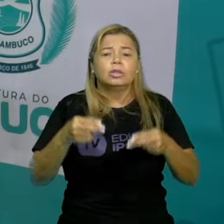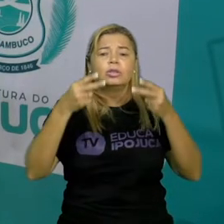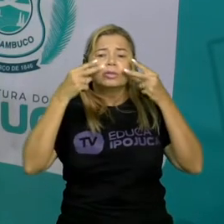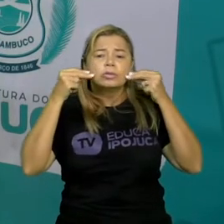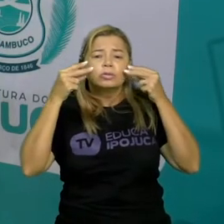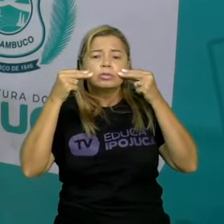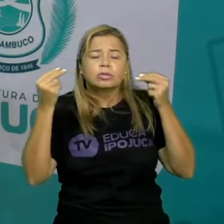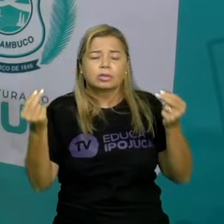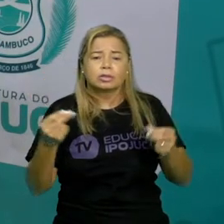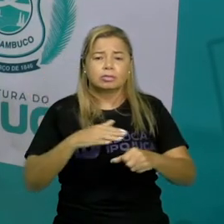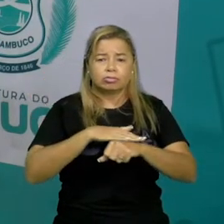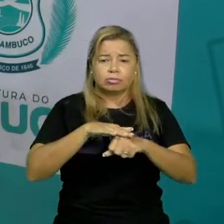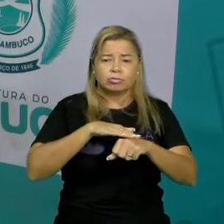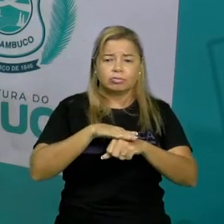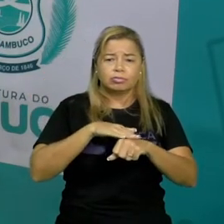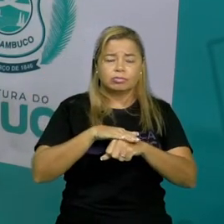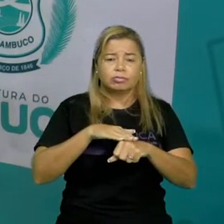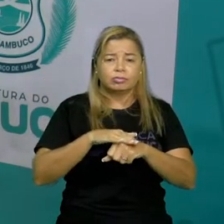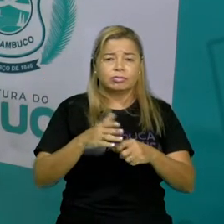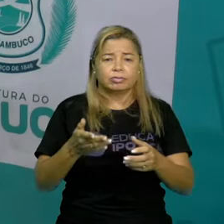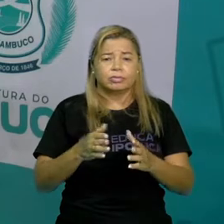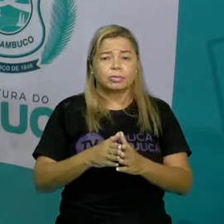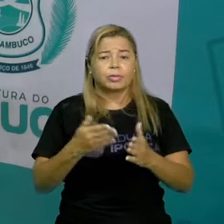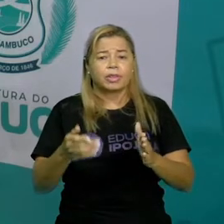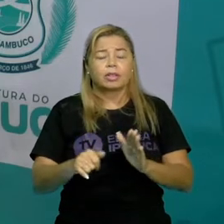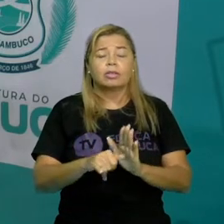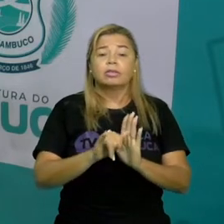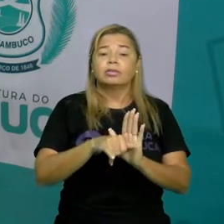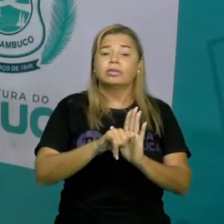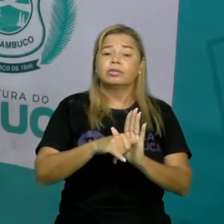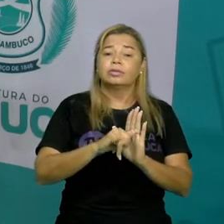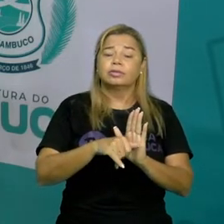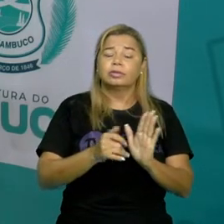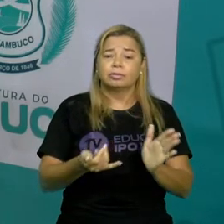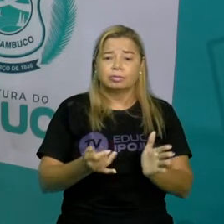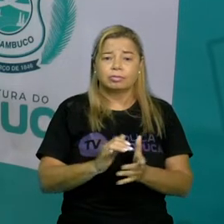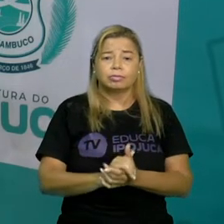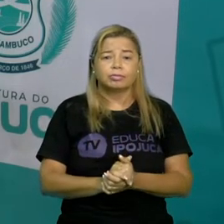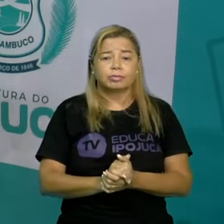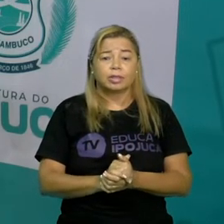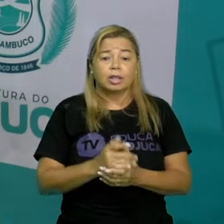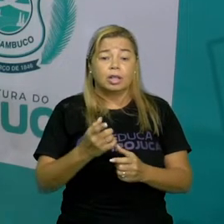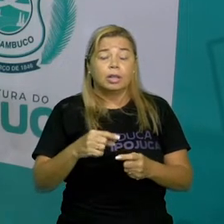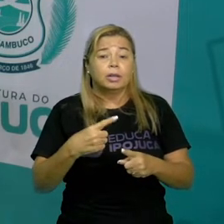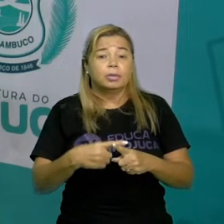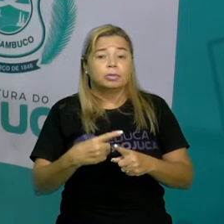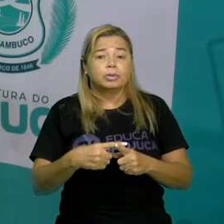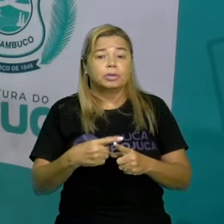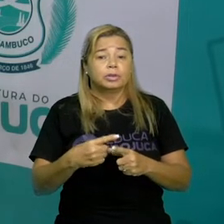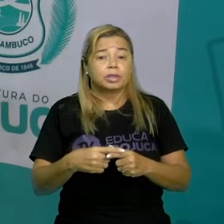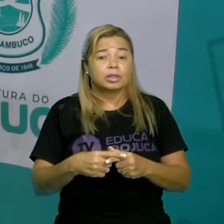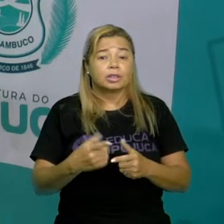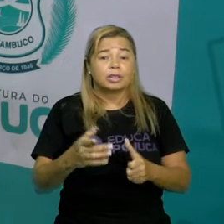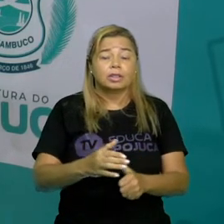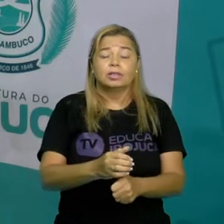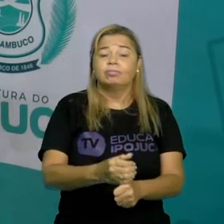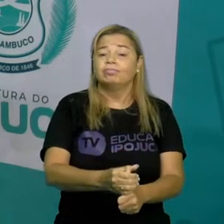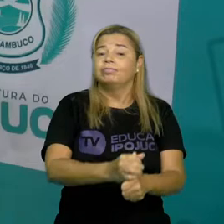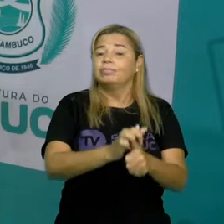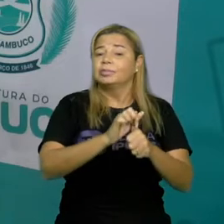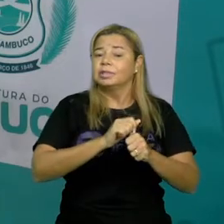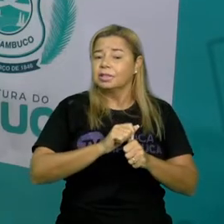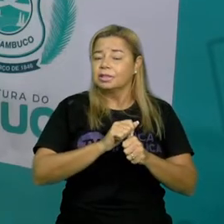ela e no final a gente sabe que é uma fábula porque deixa aquela moral pediu ajuda a todo